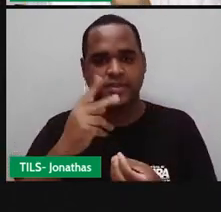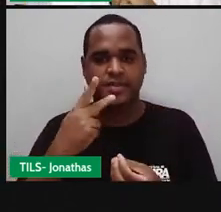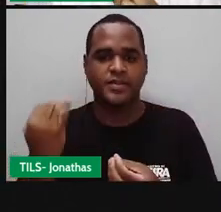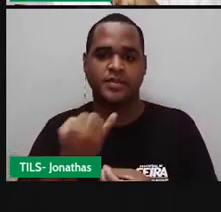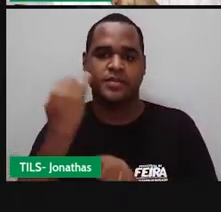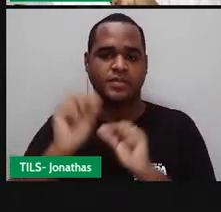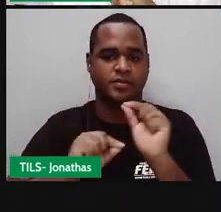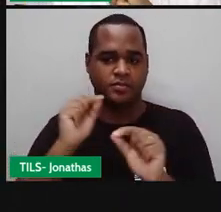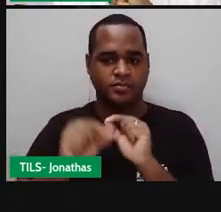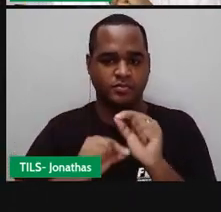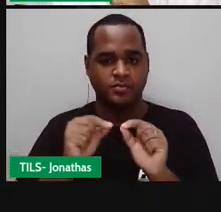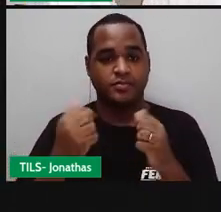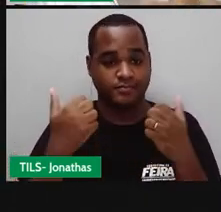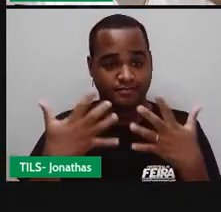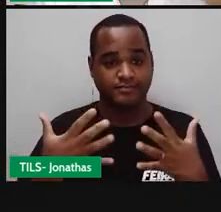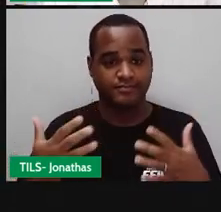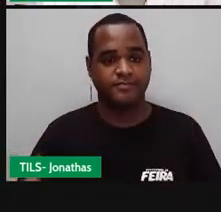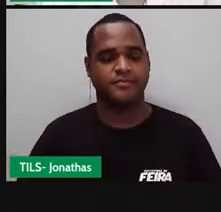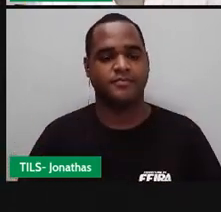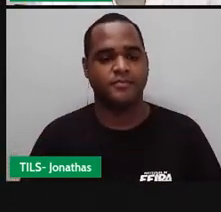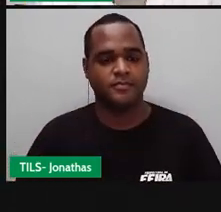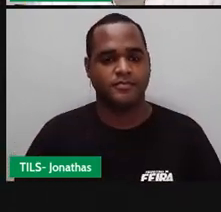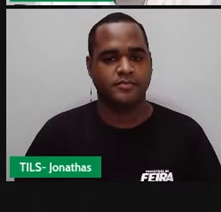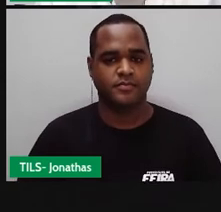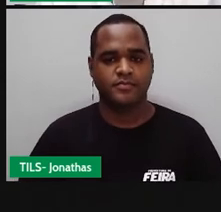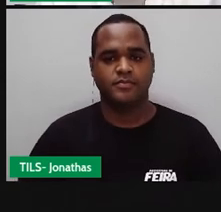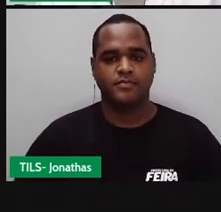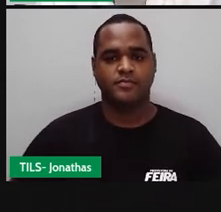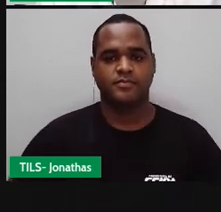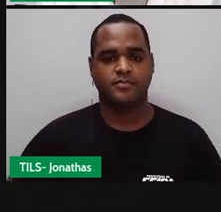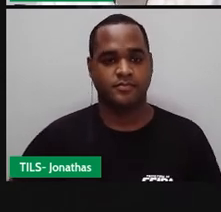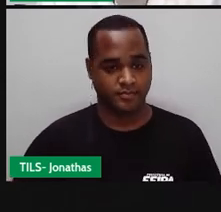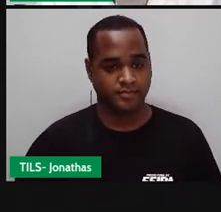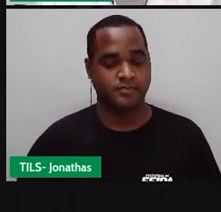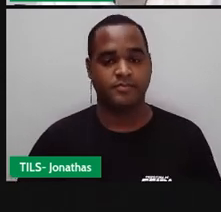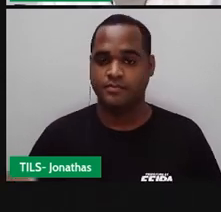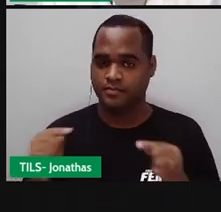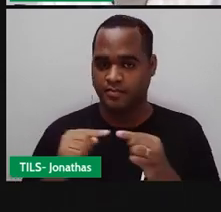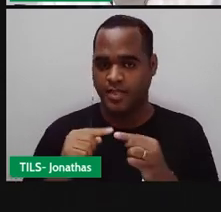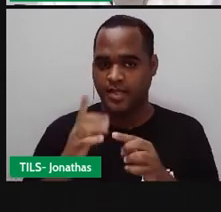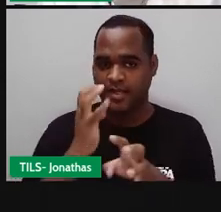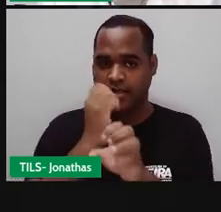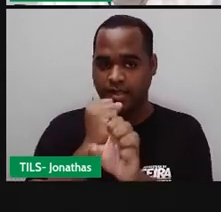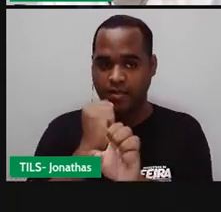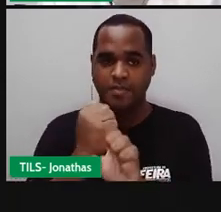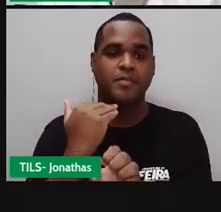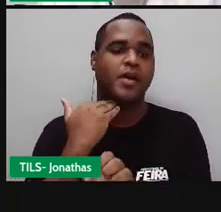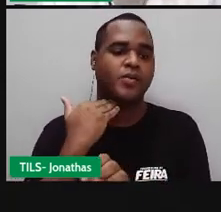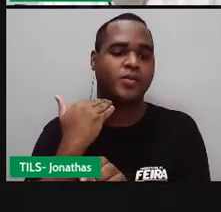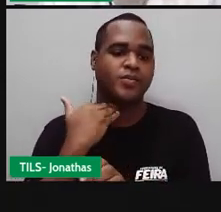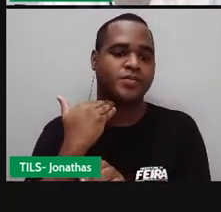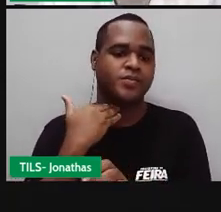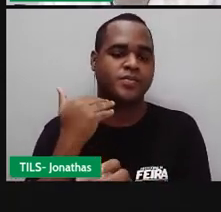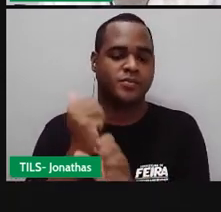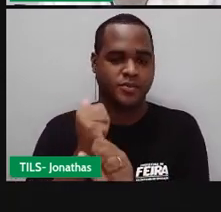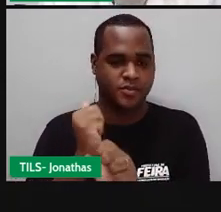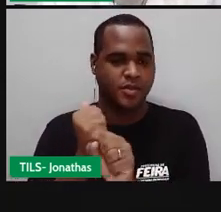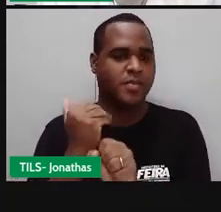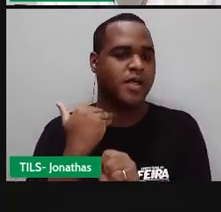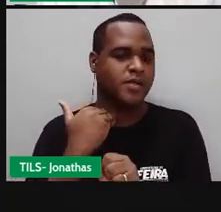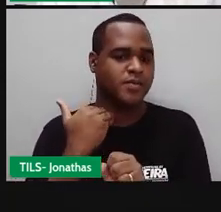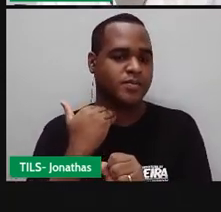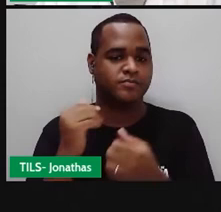isso para o mundo real. Certo? Bom, essa é uma situação de saldo bancário, ok?